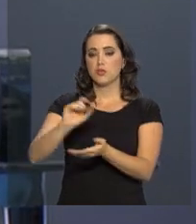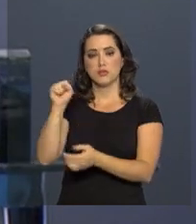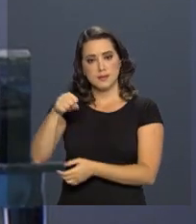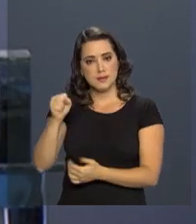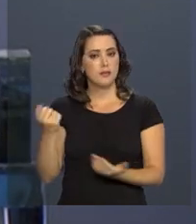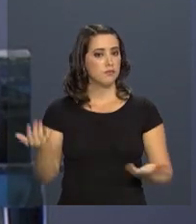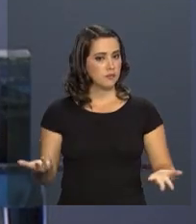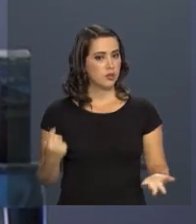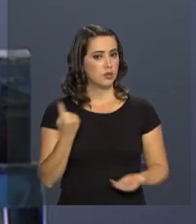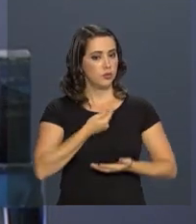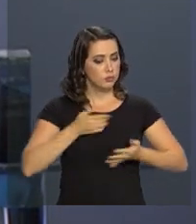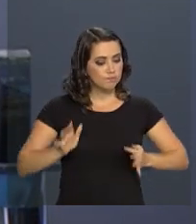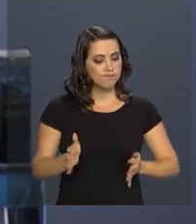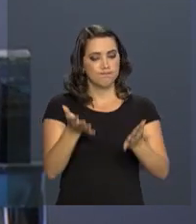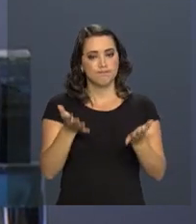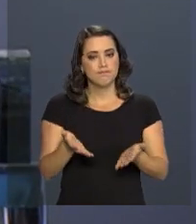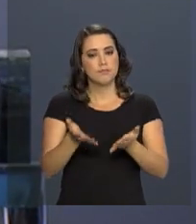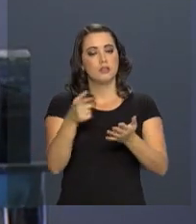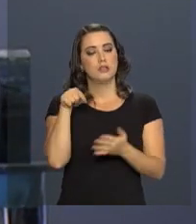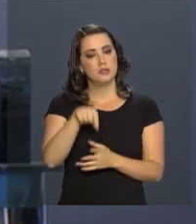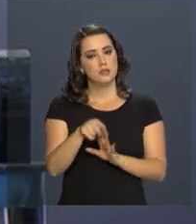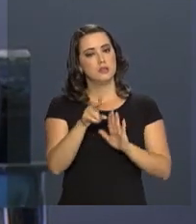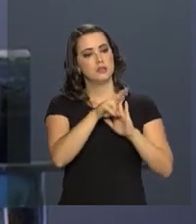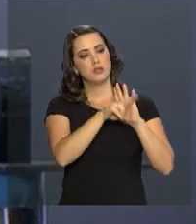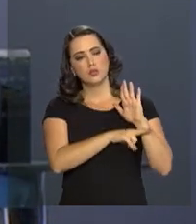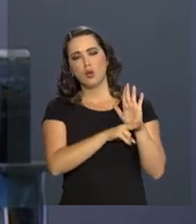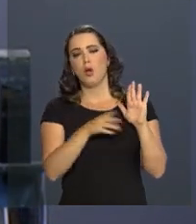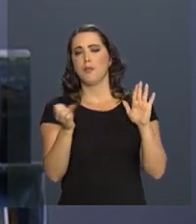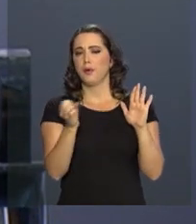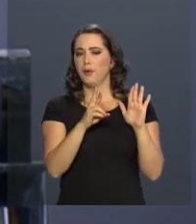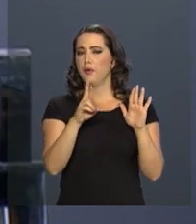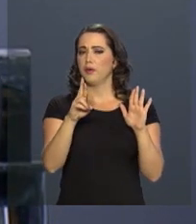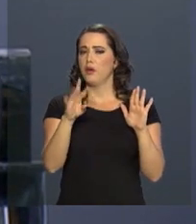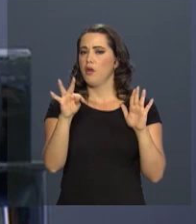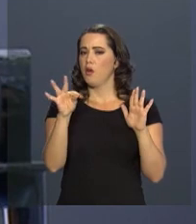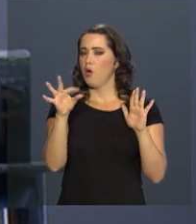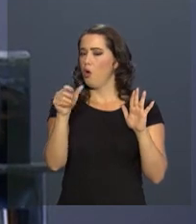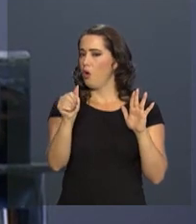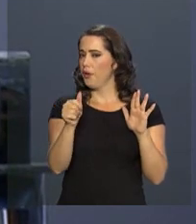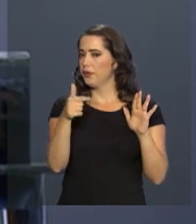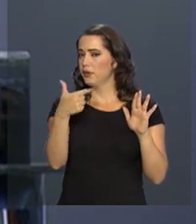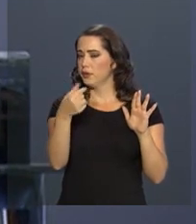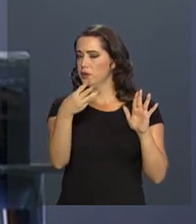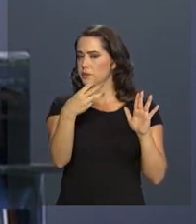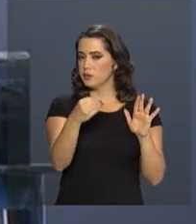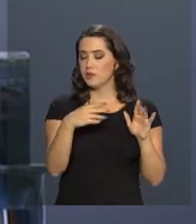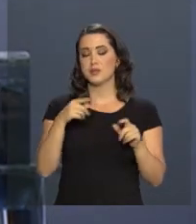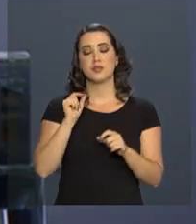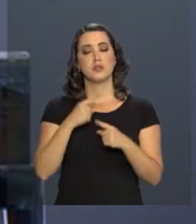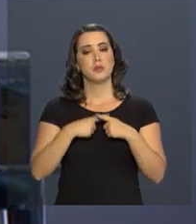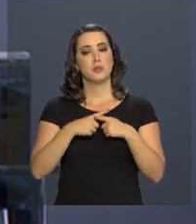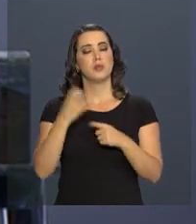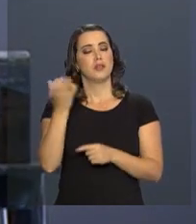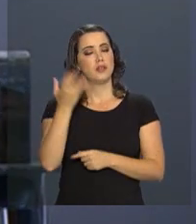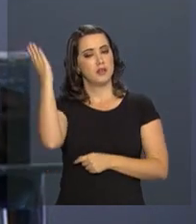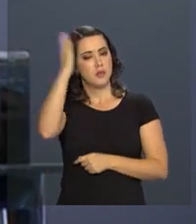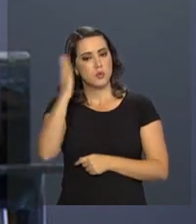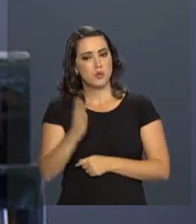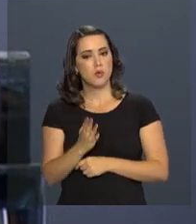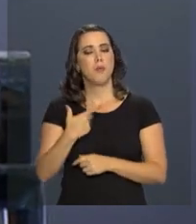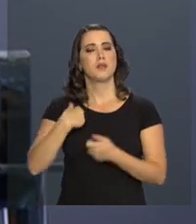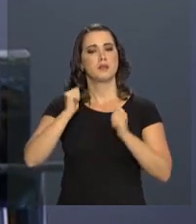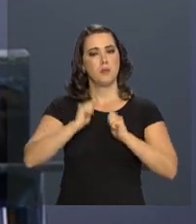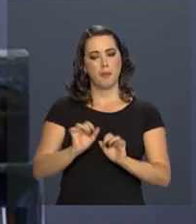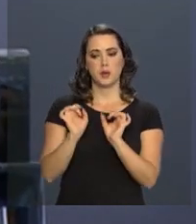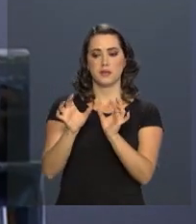insistimos tanto no lançamento do Rota 2030 para garantir que o Brasil seja competitivo na